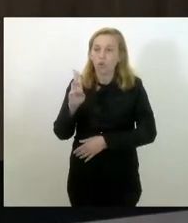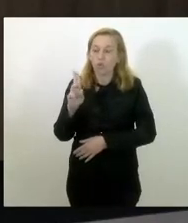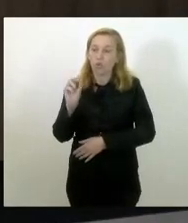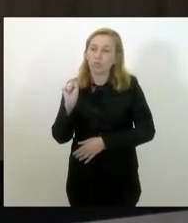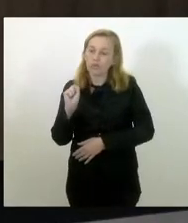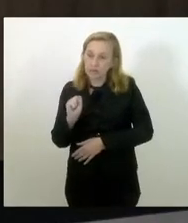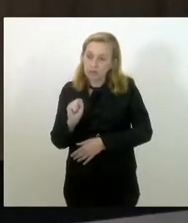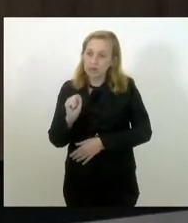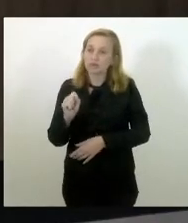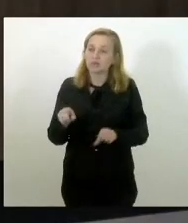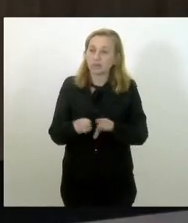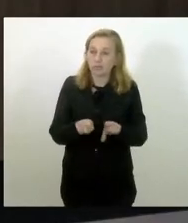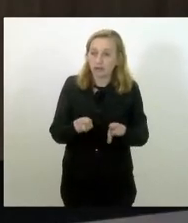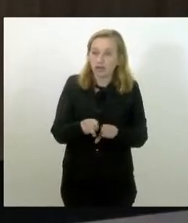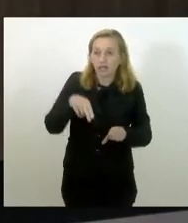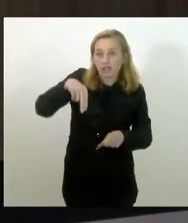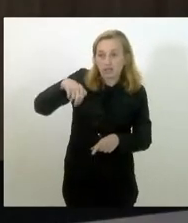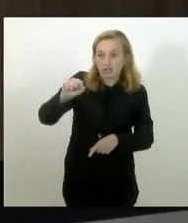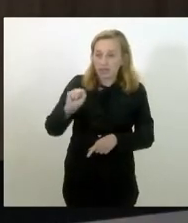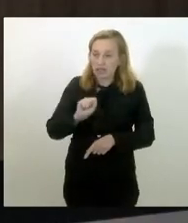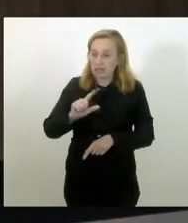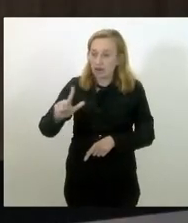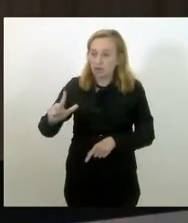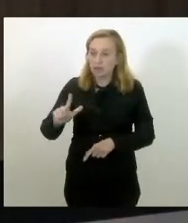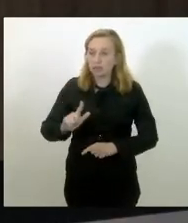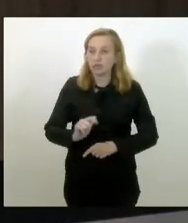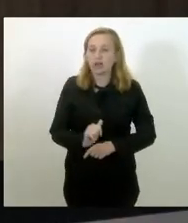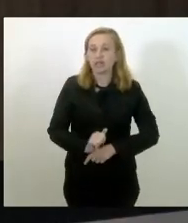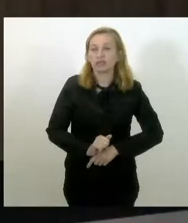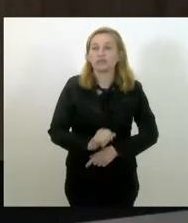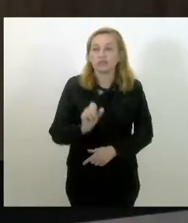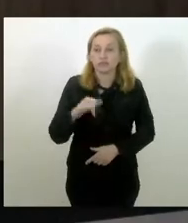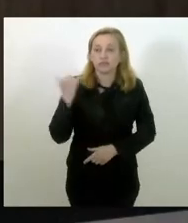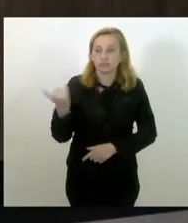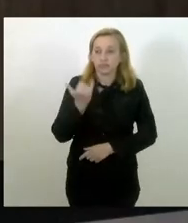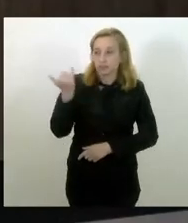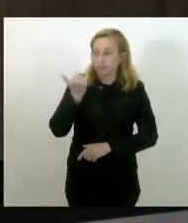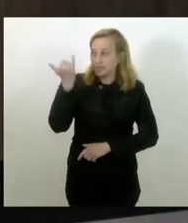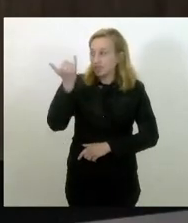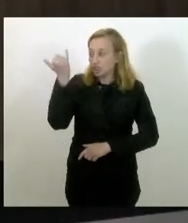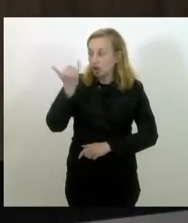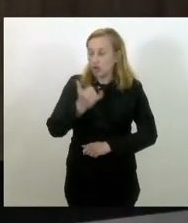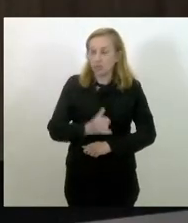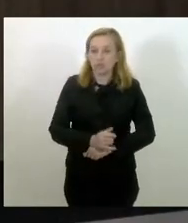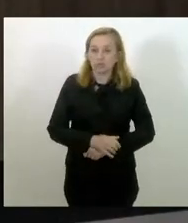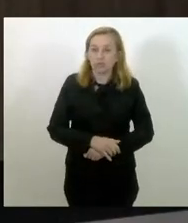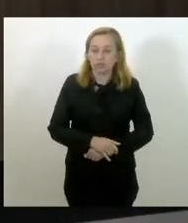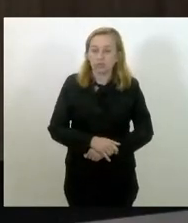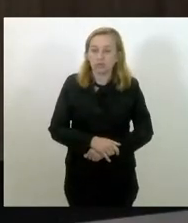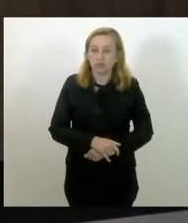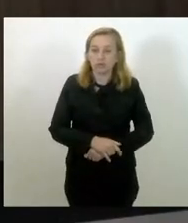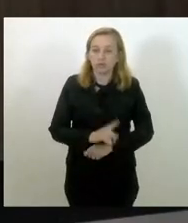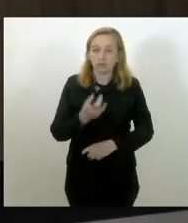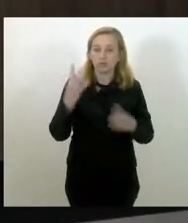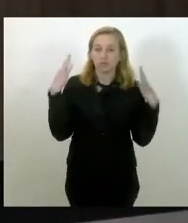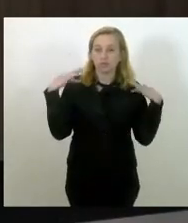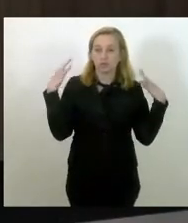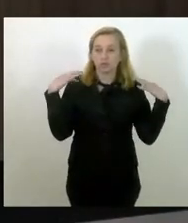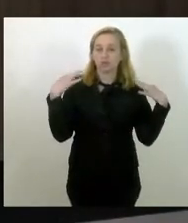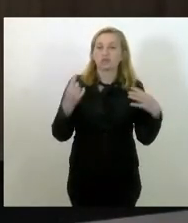Nescau, a importância de ter a vinícola não só para o turismo e a produção